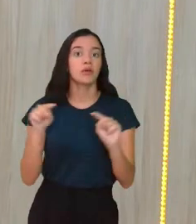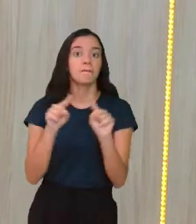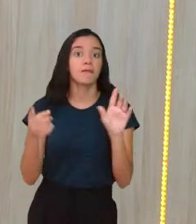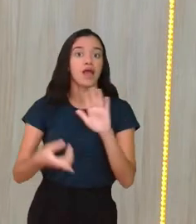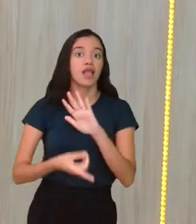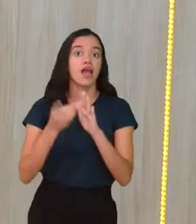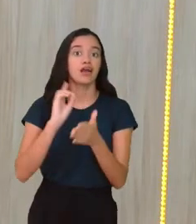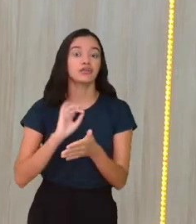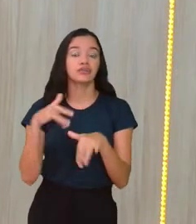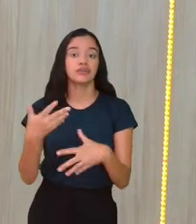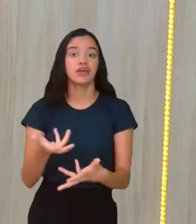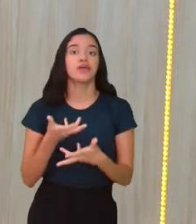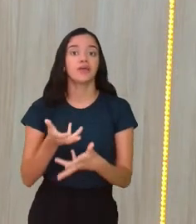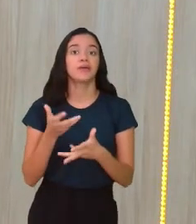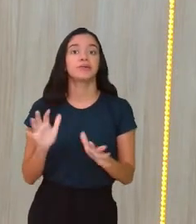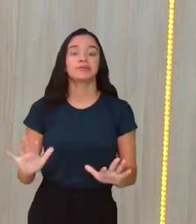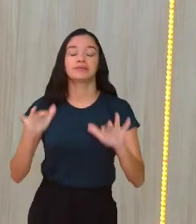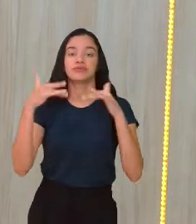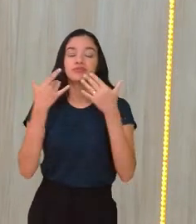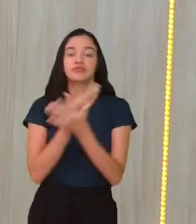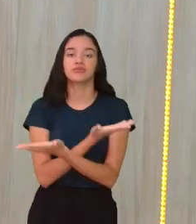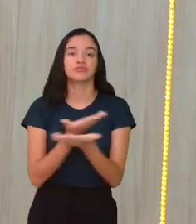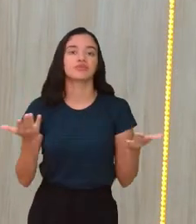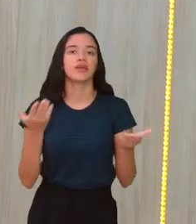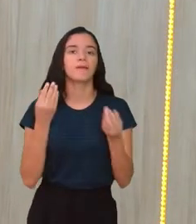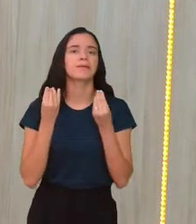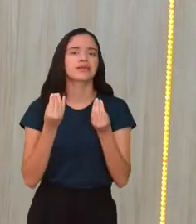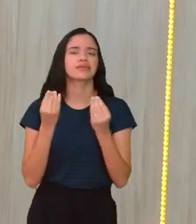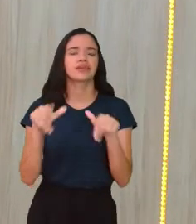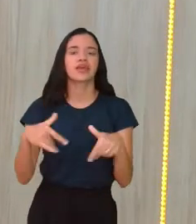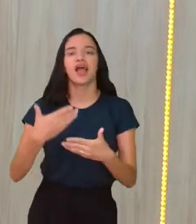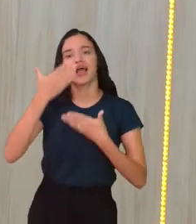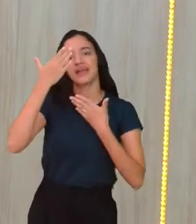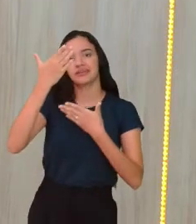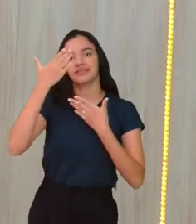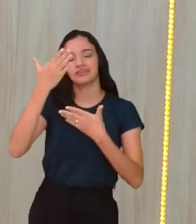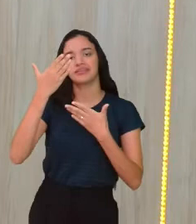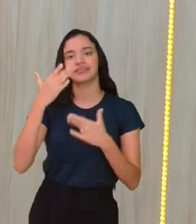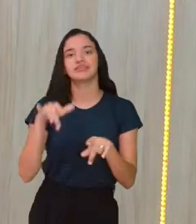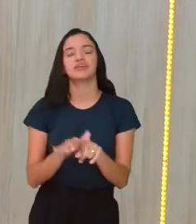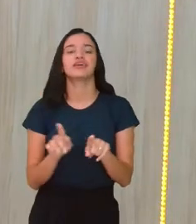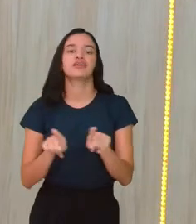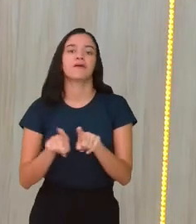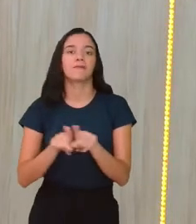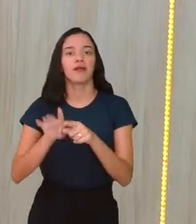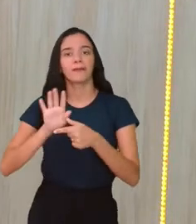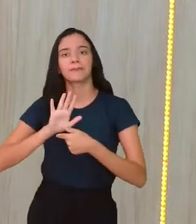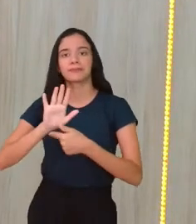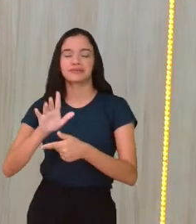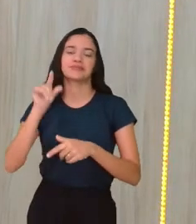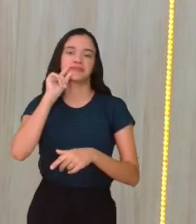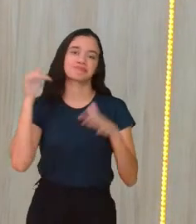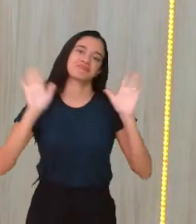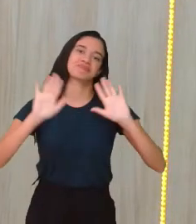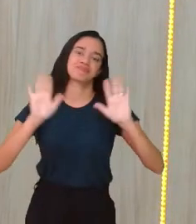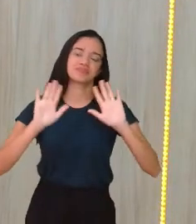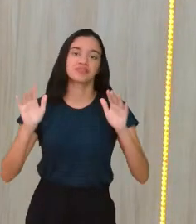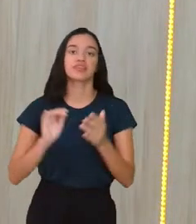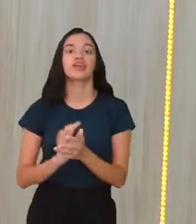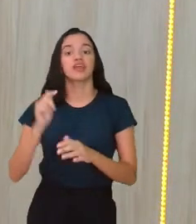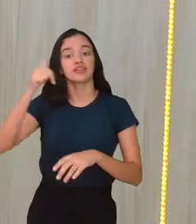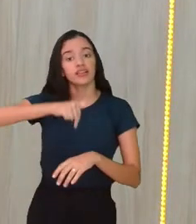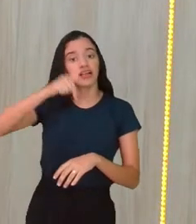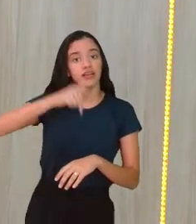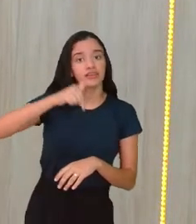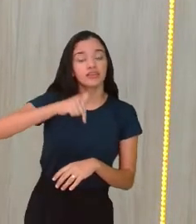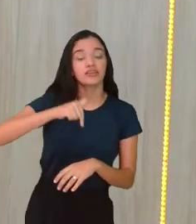antes disso, eu quero chamar a atenção de vocês, agradecer e apresentar a nossa querida Midian, que está aqui